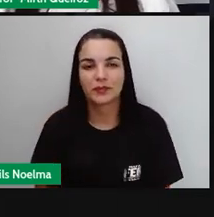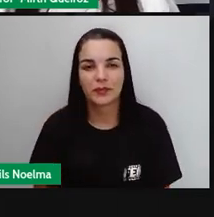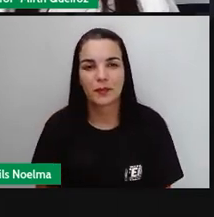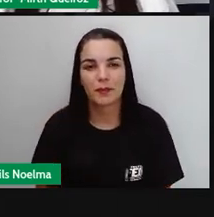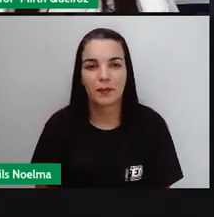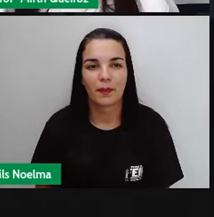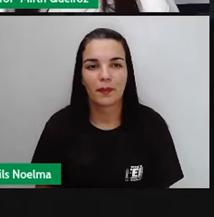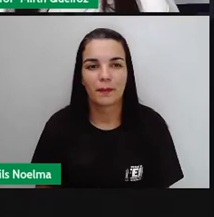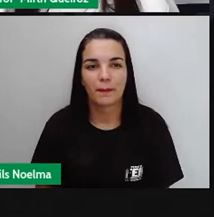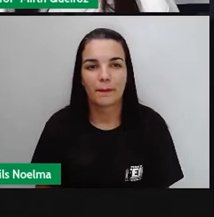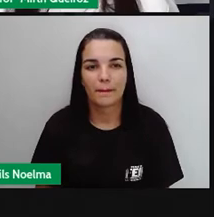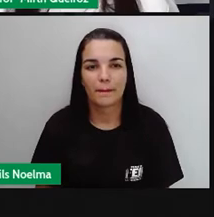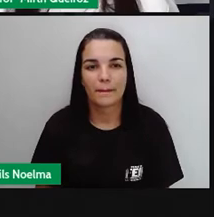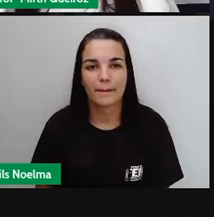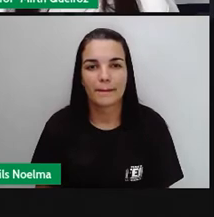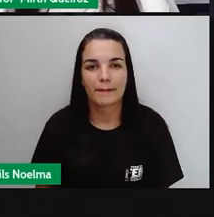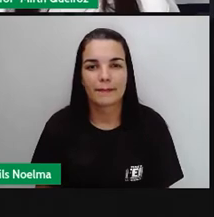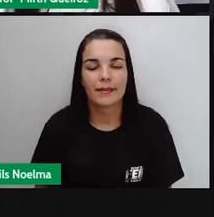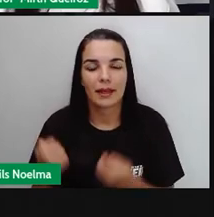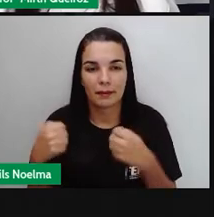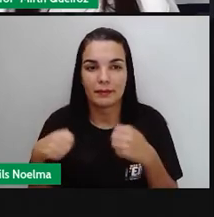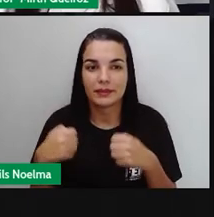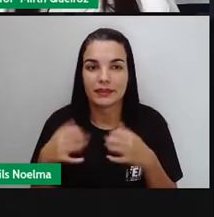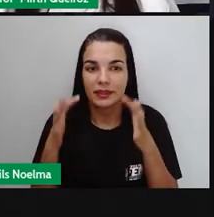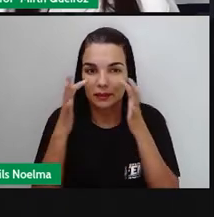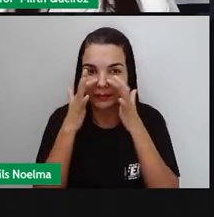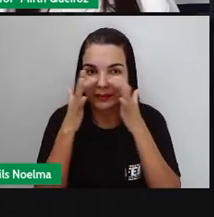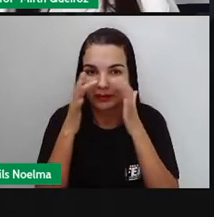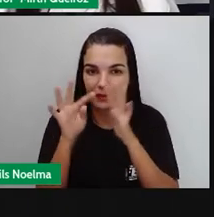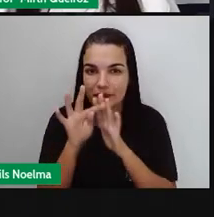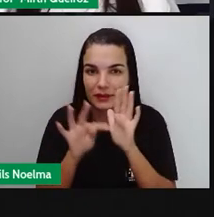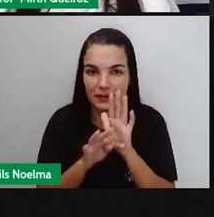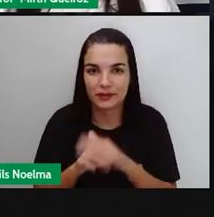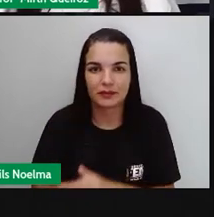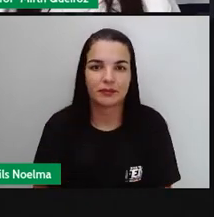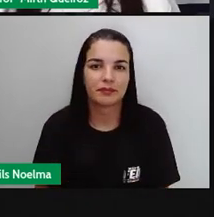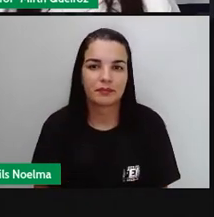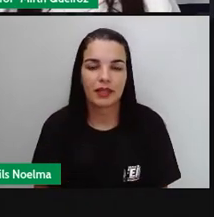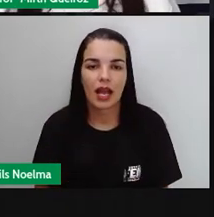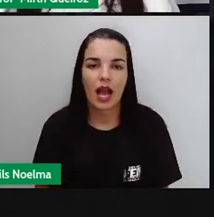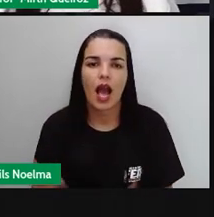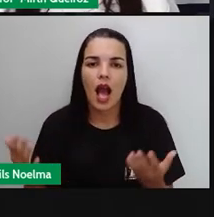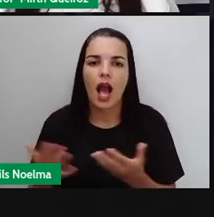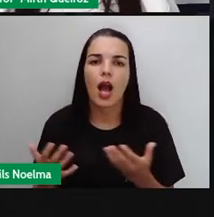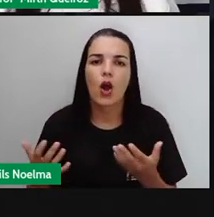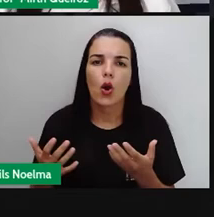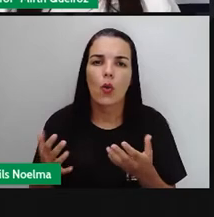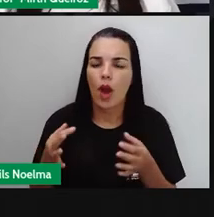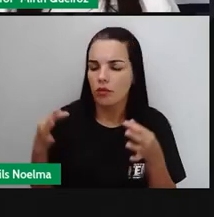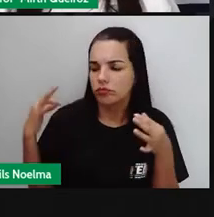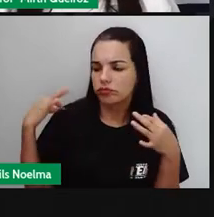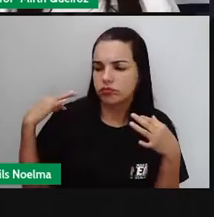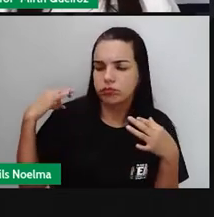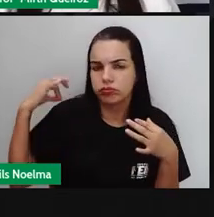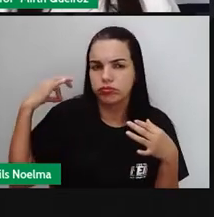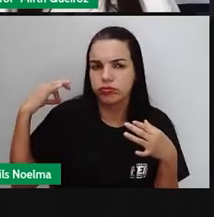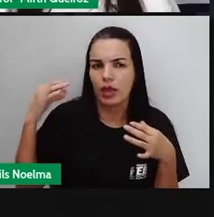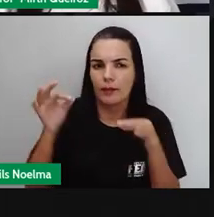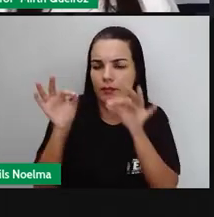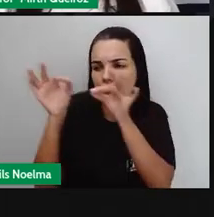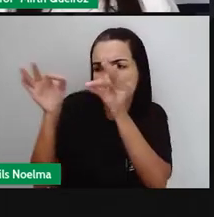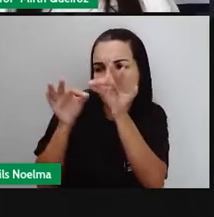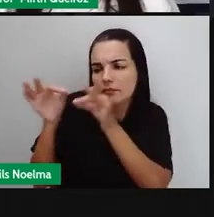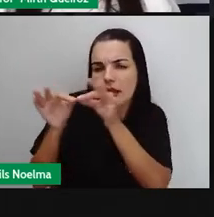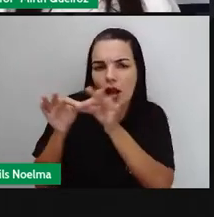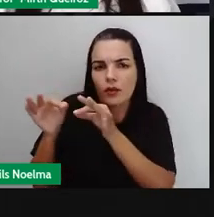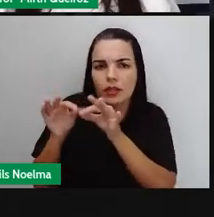também deve ser observada aí no texto. Quanto à estilística, observe.